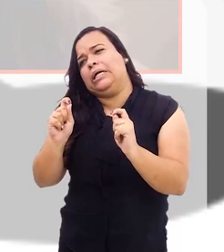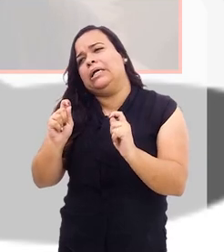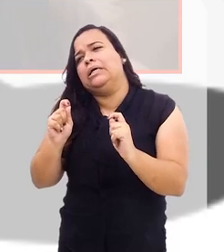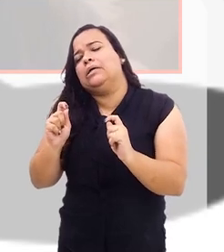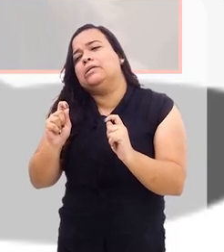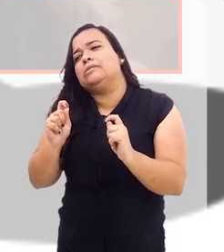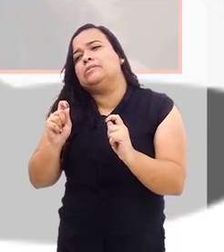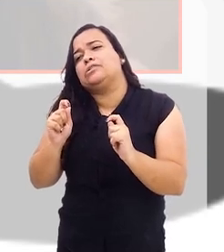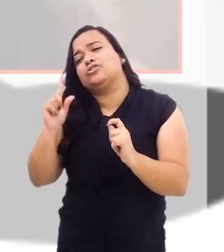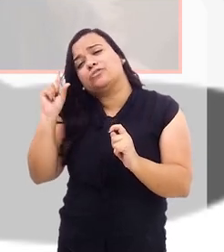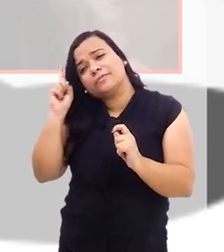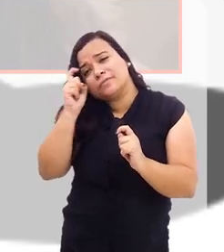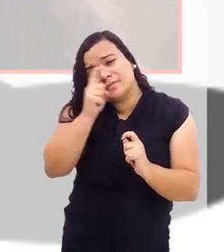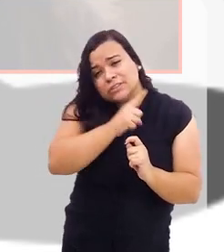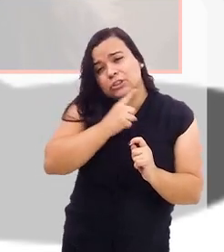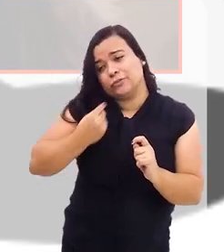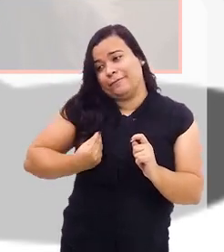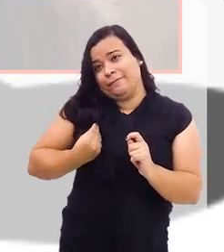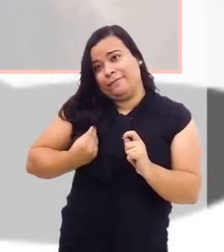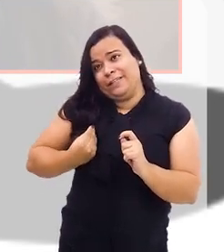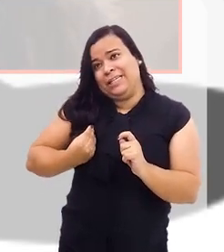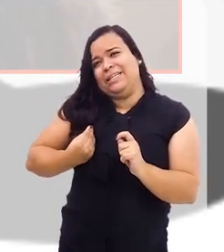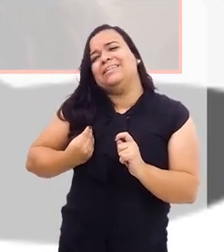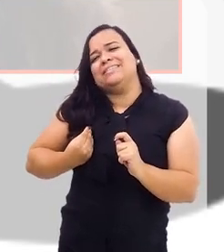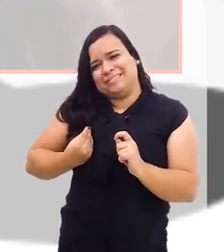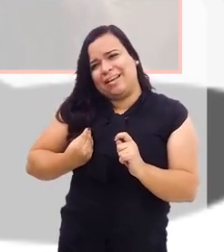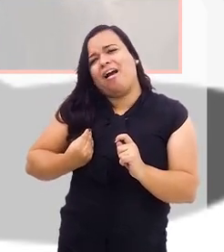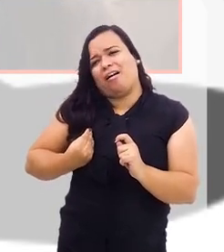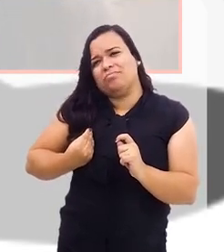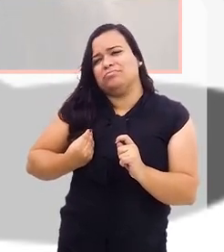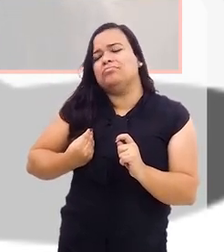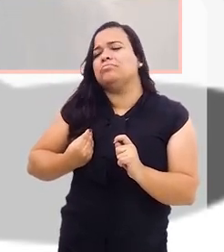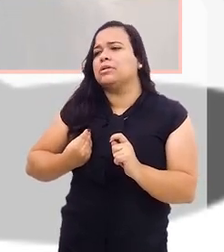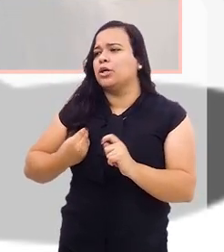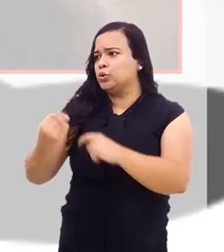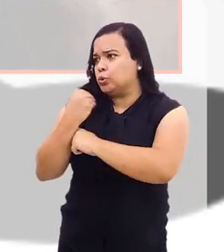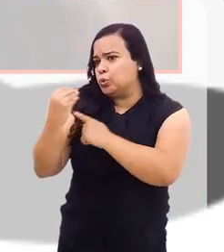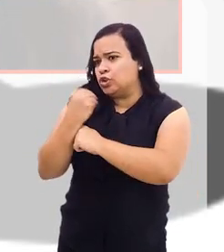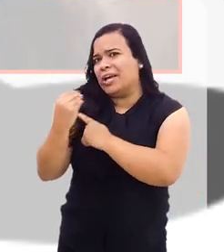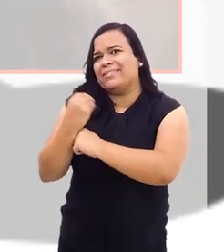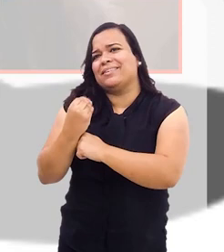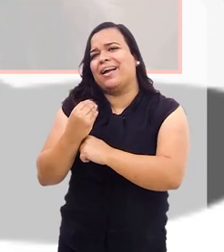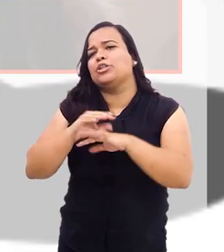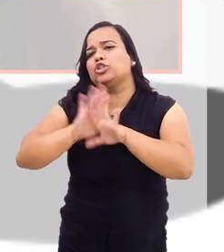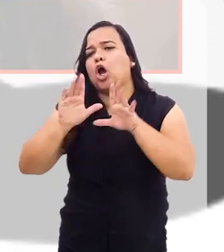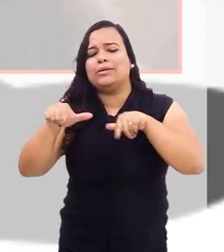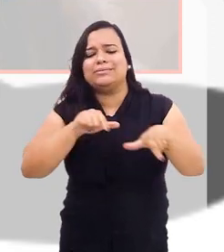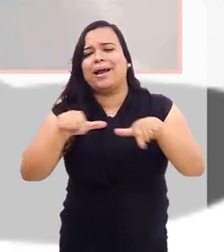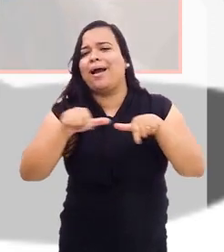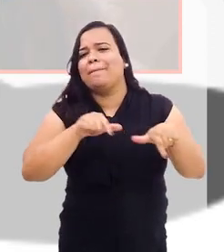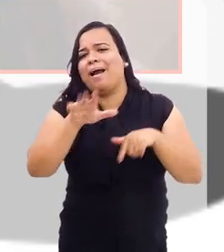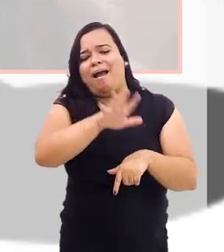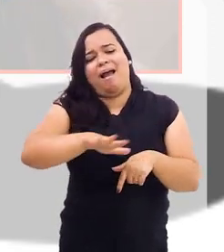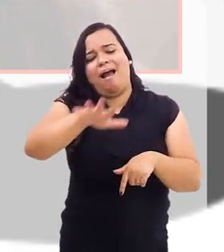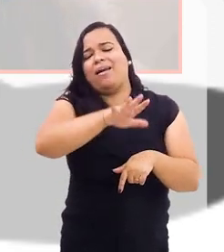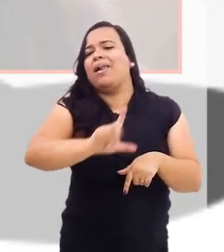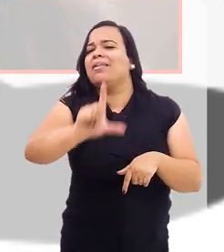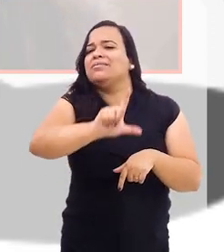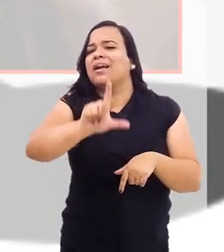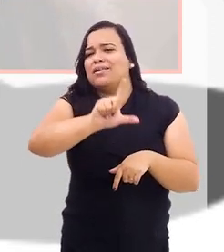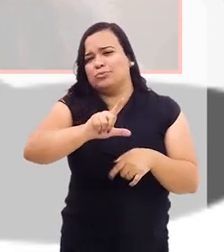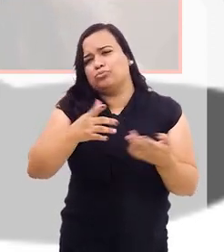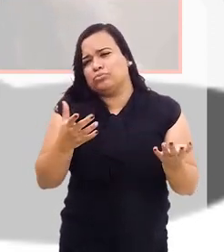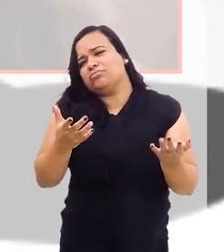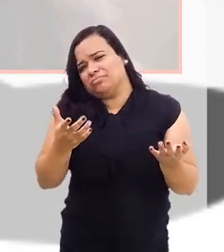sabido que é muito difícil sobreviver de literatura no Brasil, muito pouca gente consegue. Como é que está essa parte da